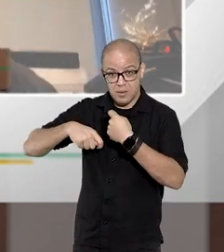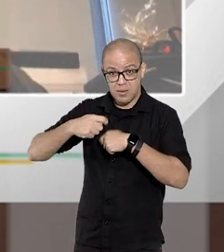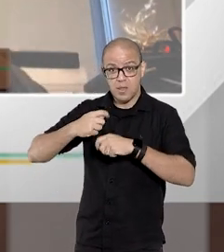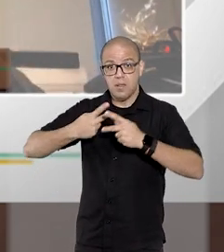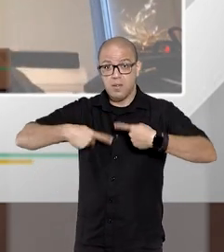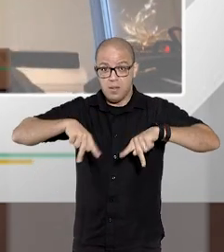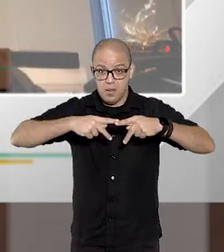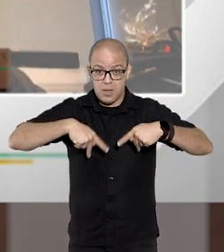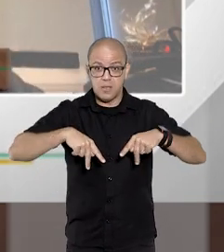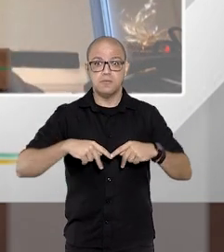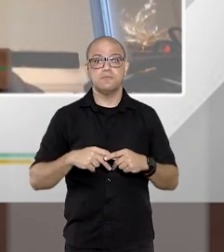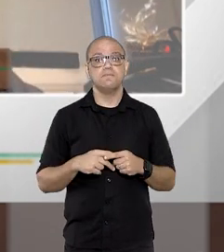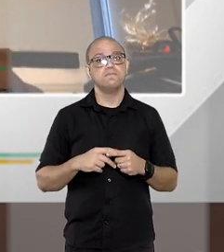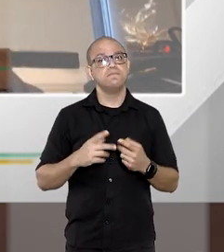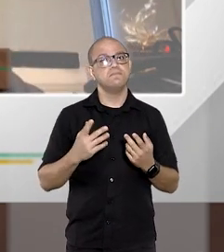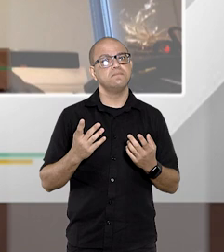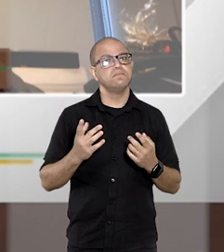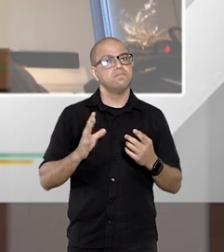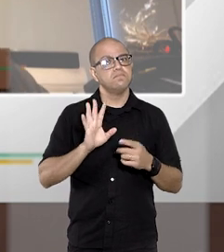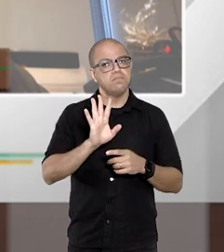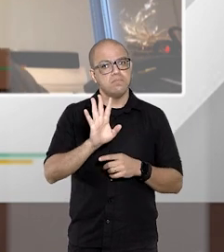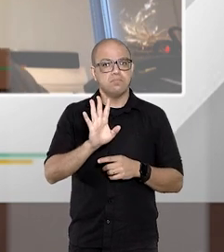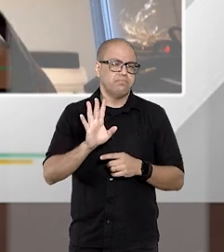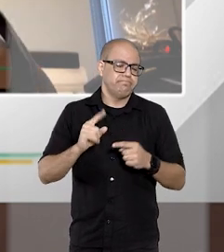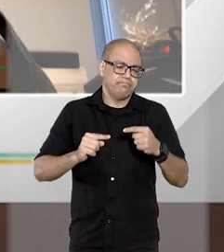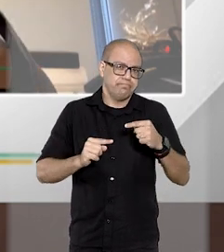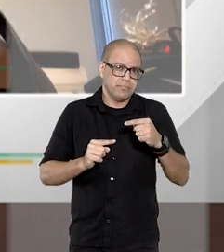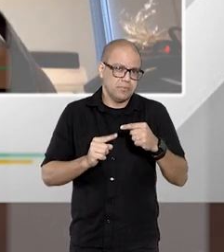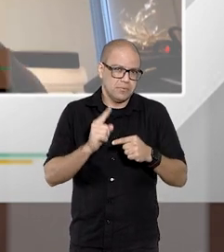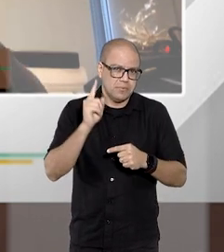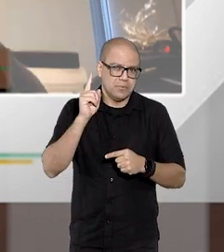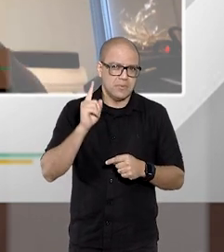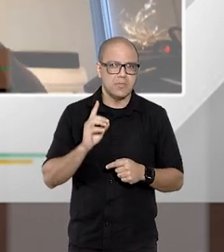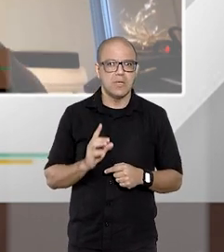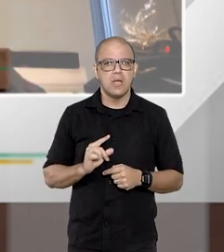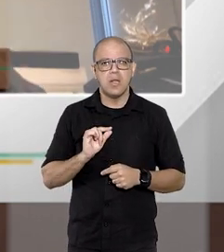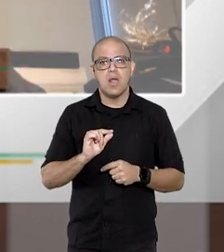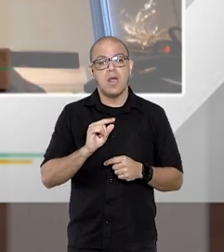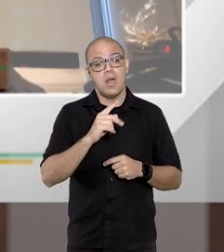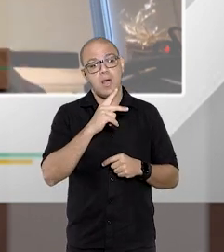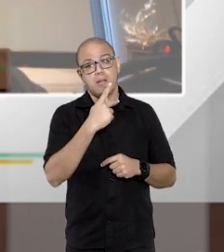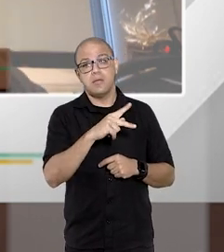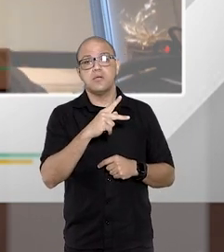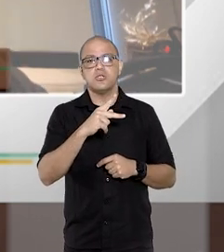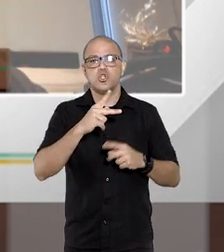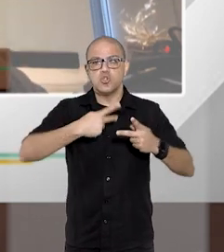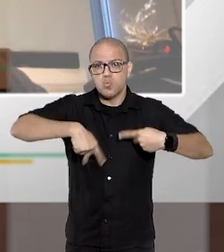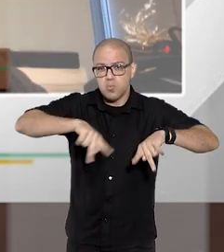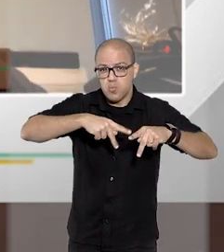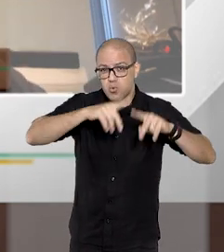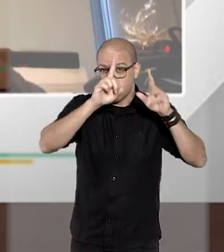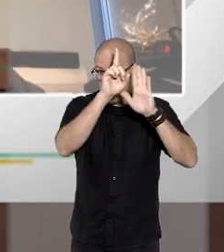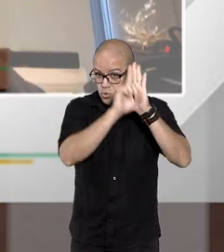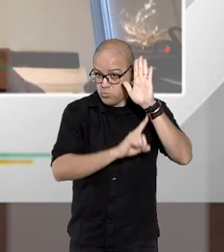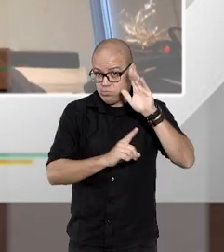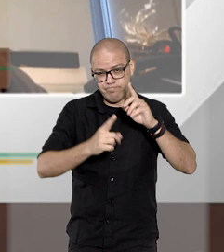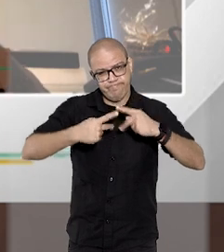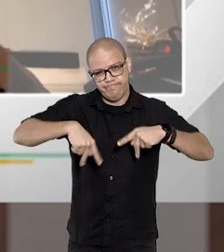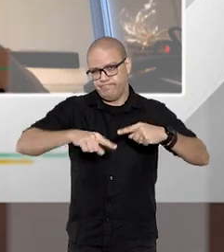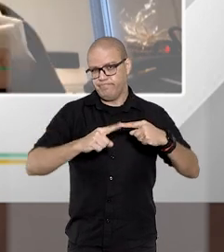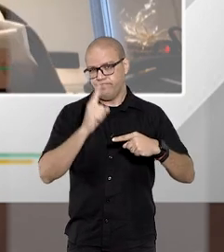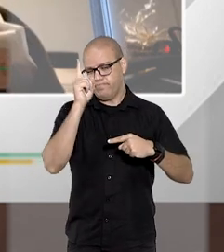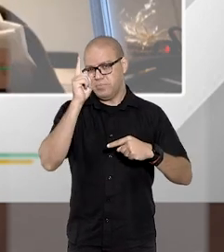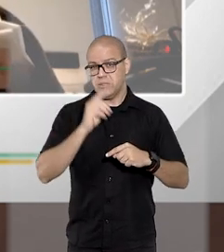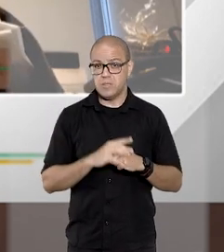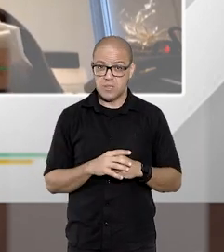administração pública indireta, não ostentam necessariamente natureza de direito público. Então, se revestem